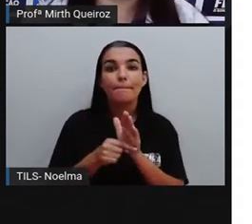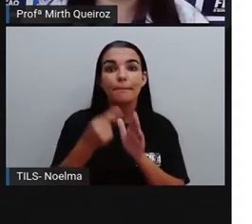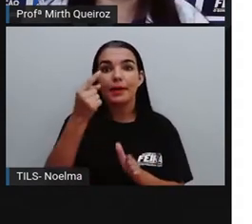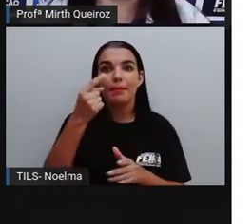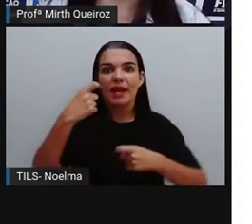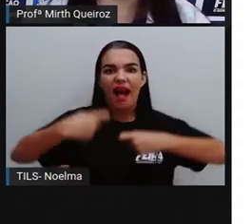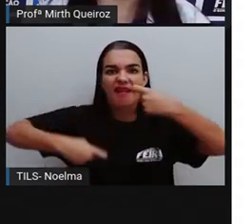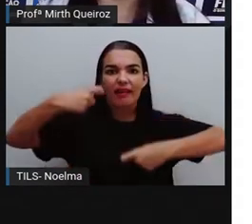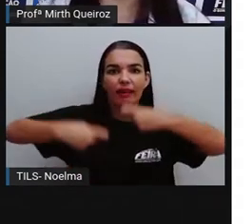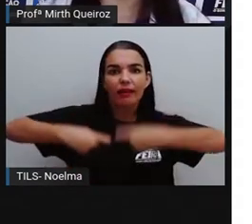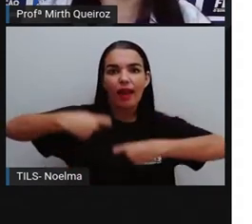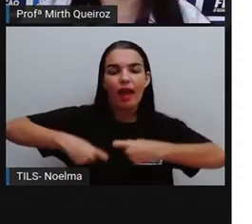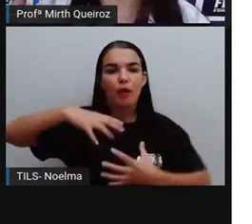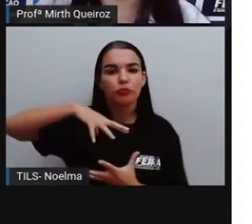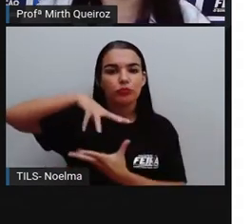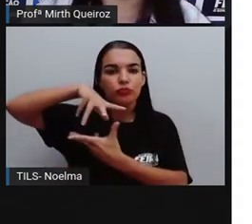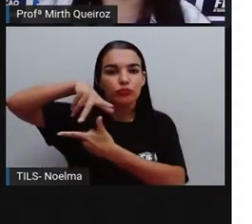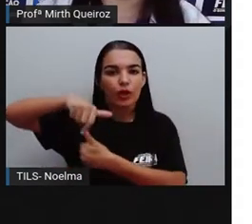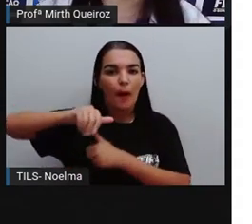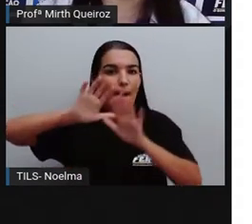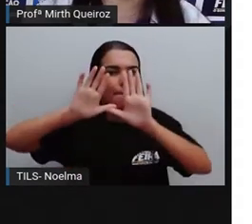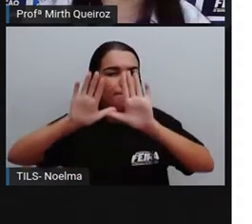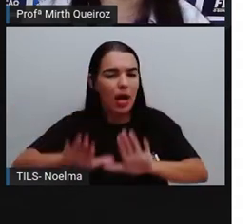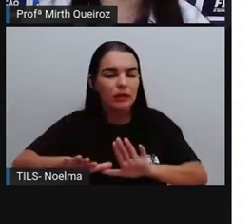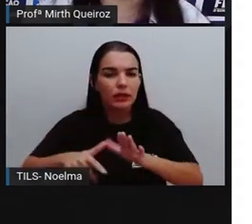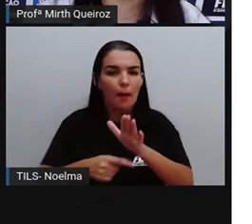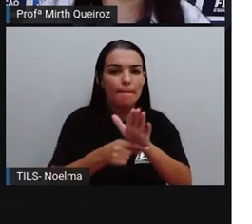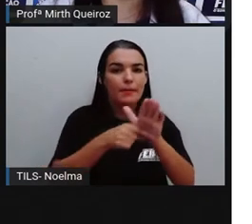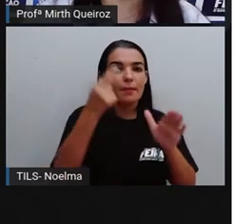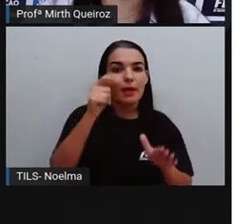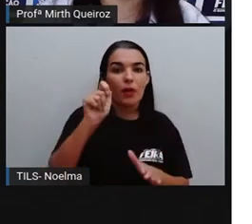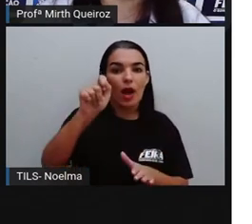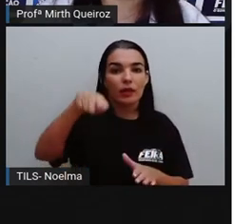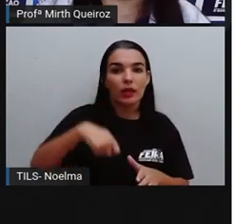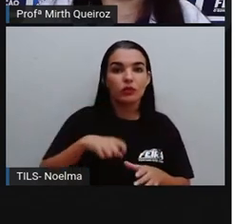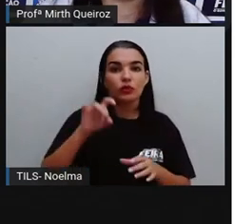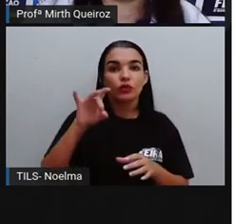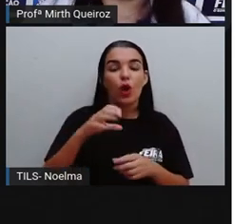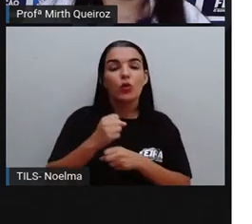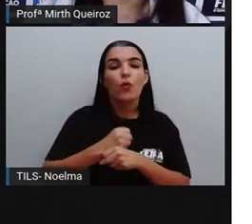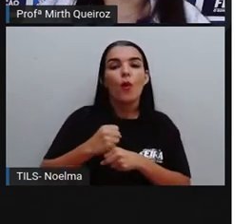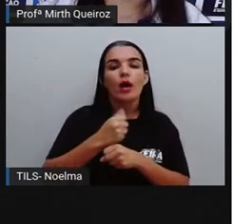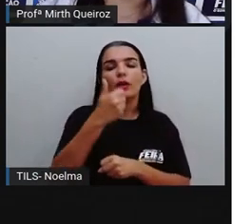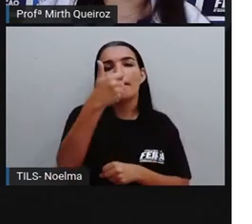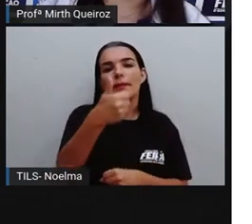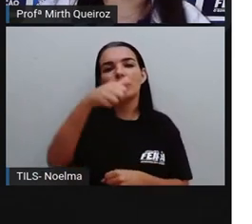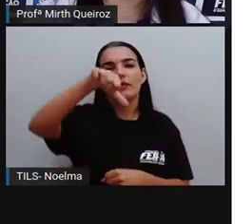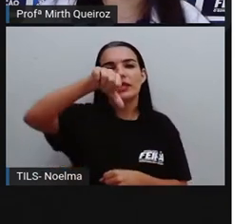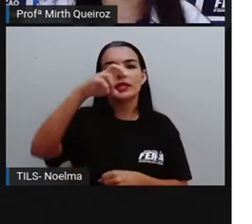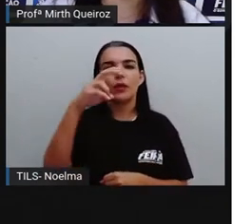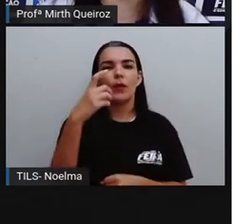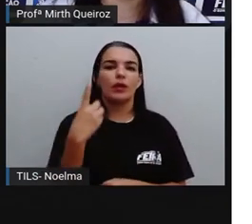Mundial, mas o primeiro cartão, ele só foi lançado lá em